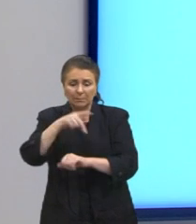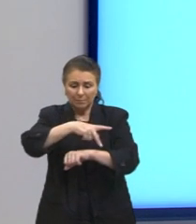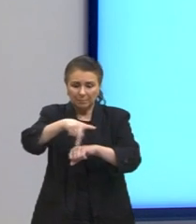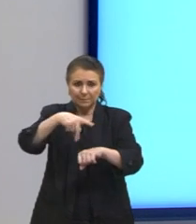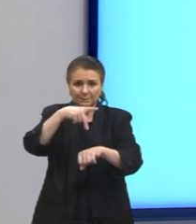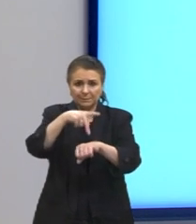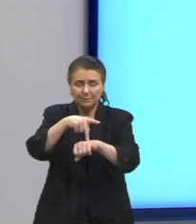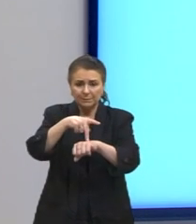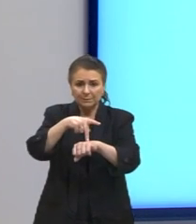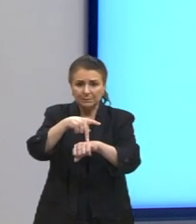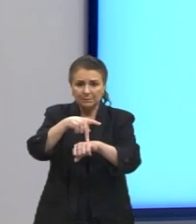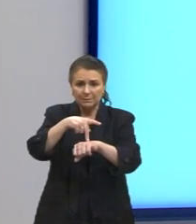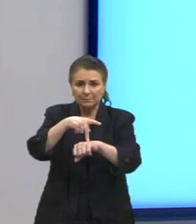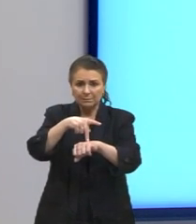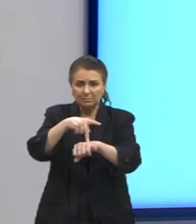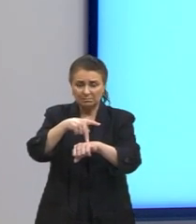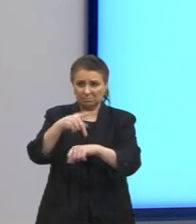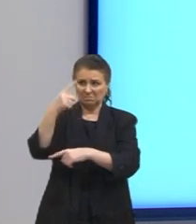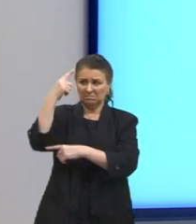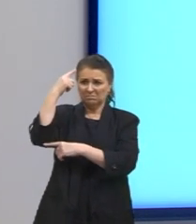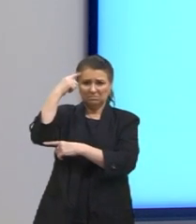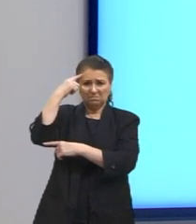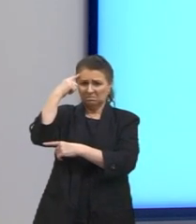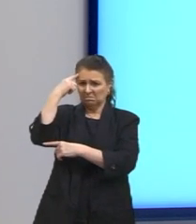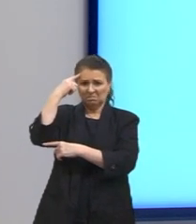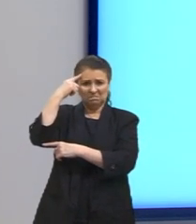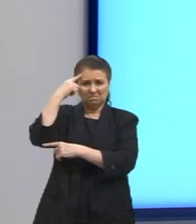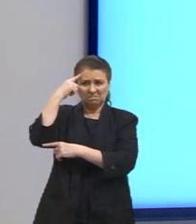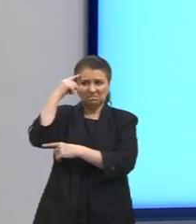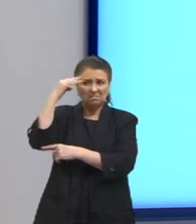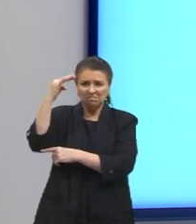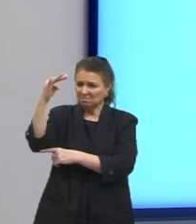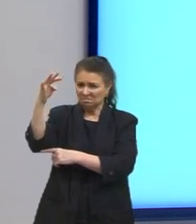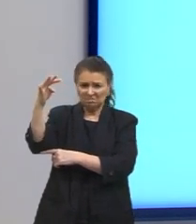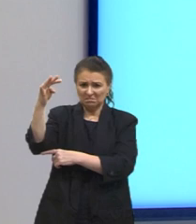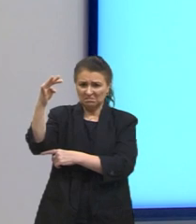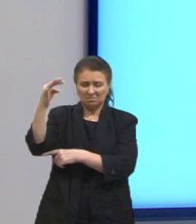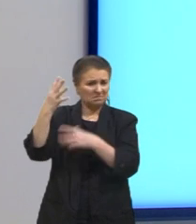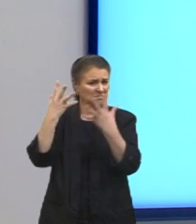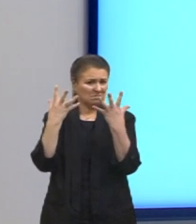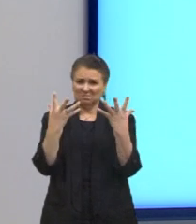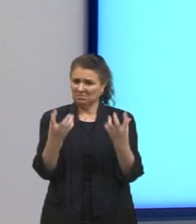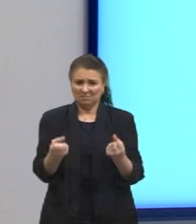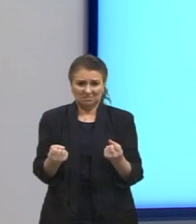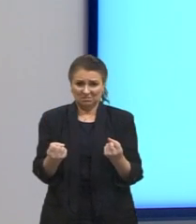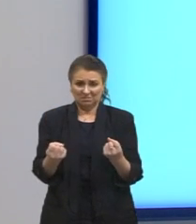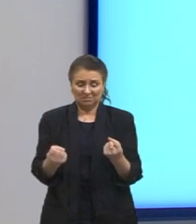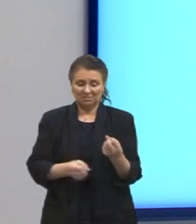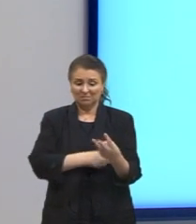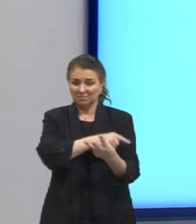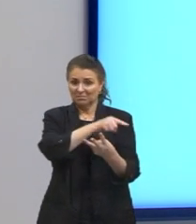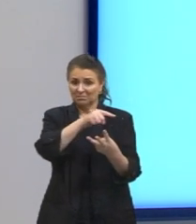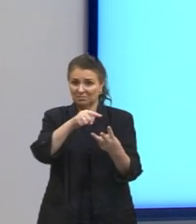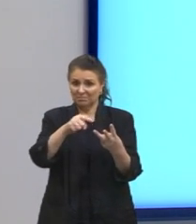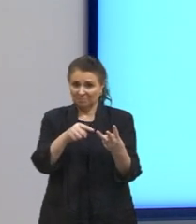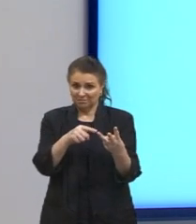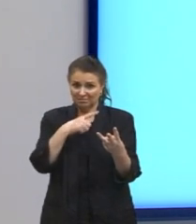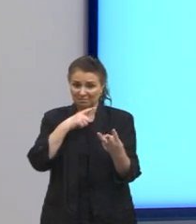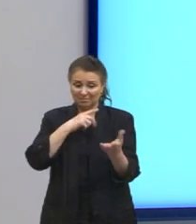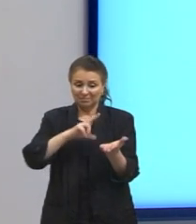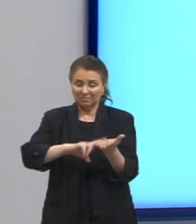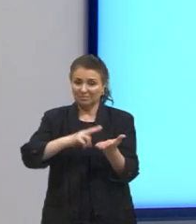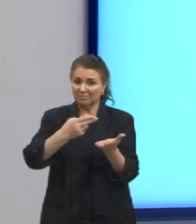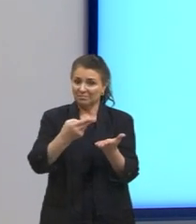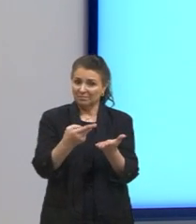impensável, inimaginável ou inaceitável. São as três opções que nós temos de tradução